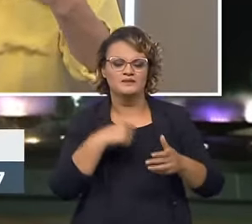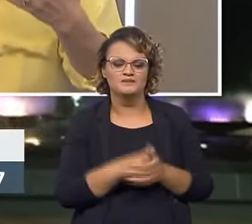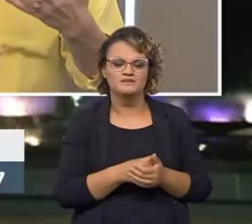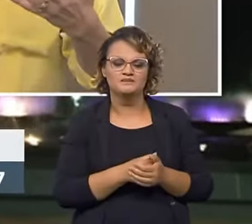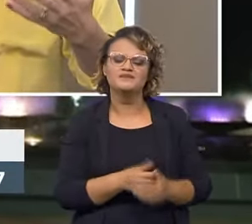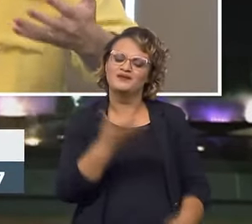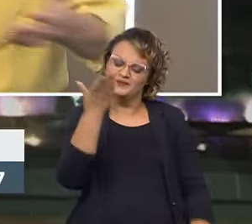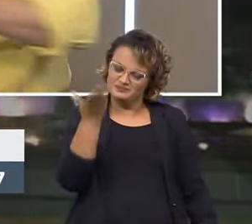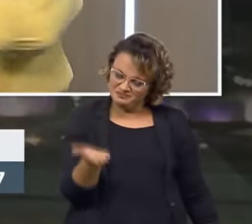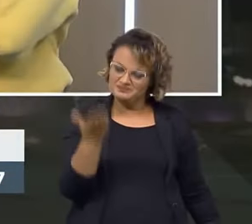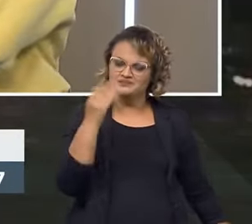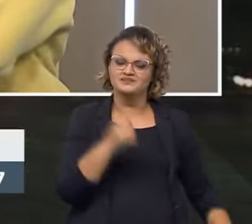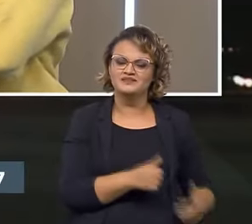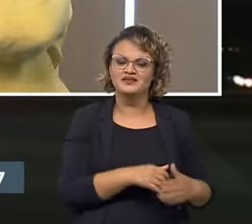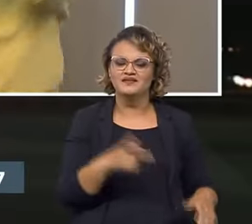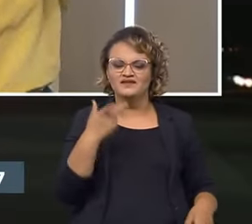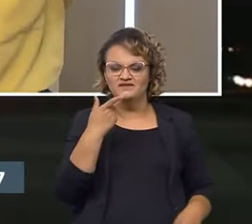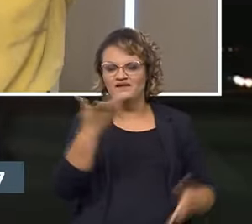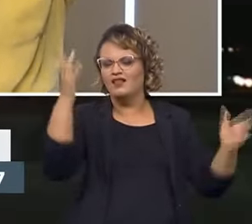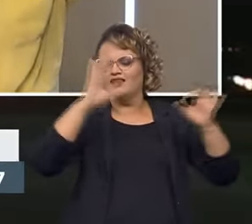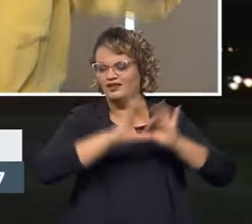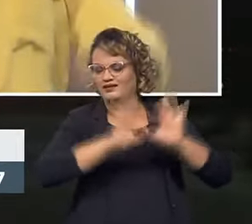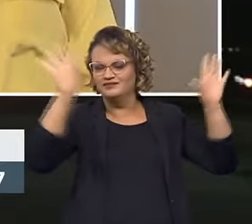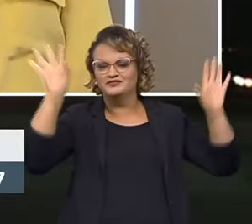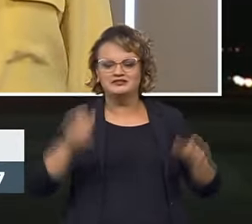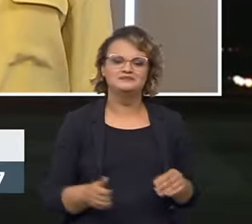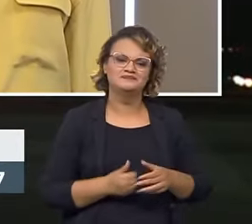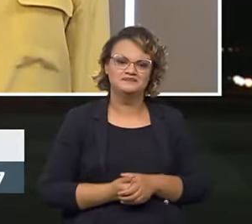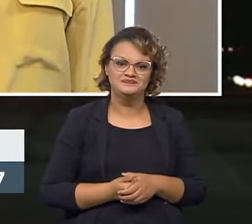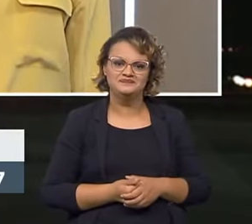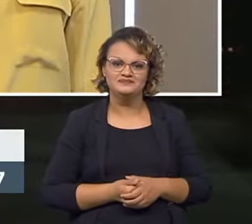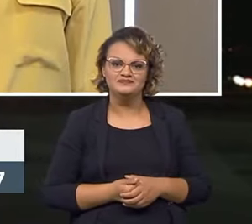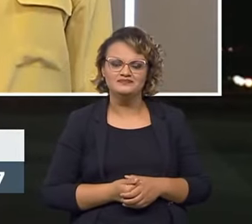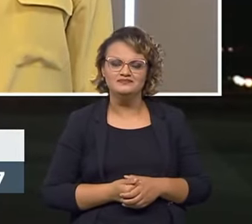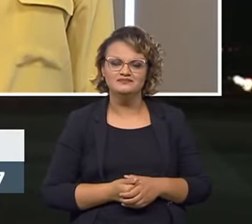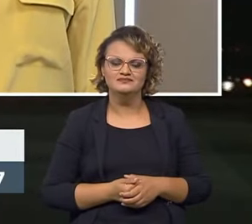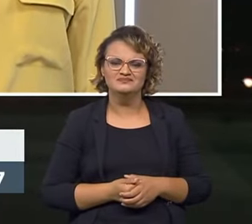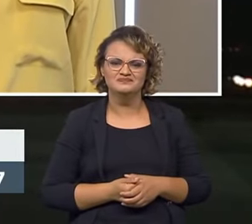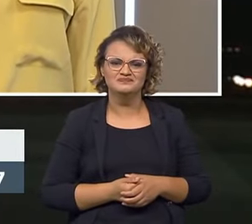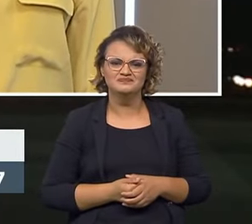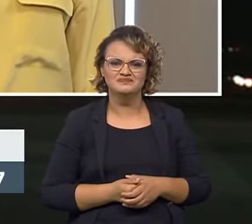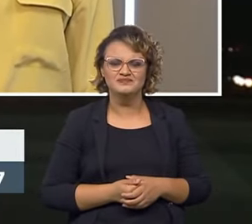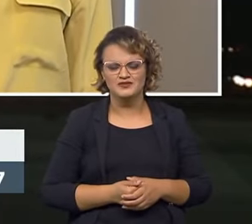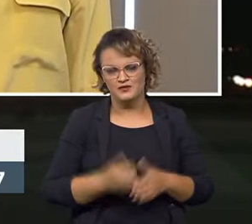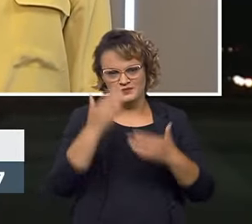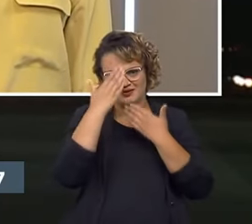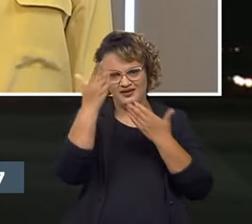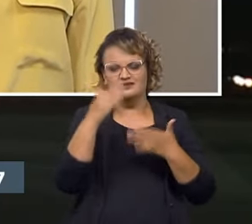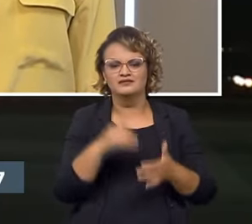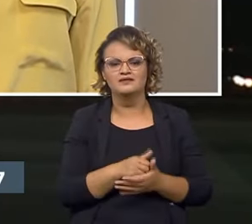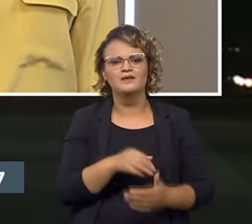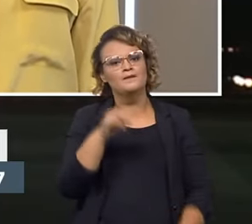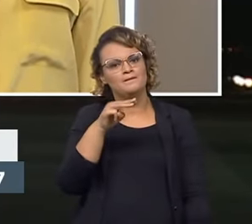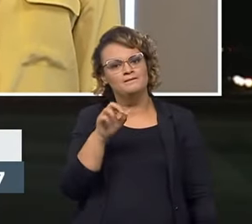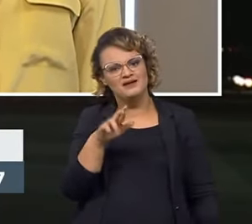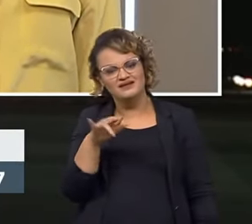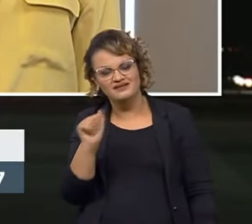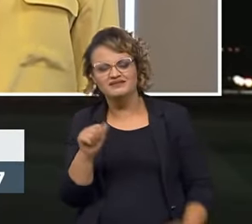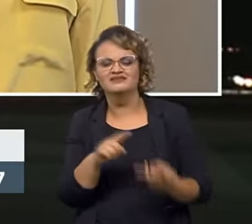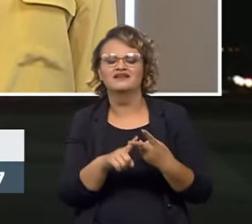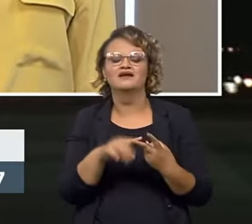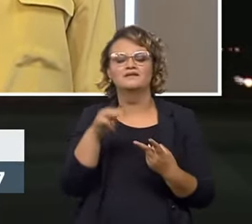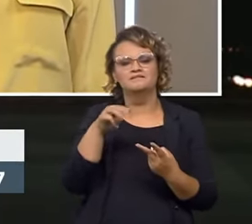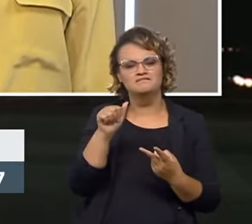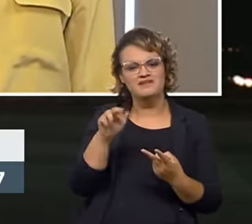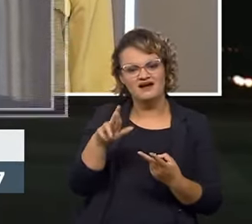presidente Marcos Heleno. Agora, a palavra é toda sua. Obrigado, Marina, Márcia, Alessandro, por essa grande oportunidade de